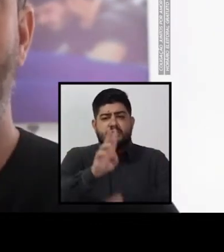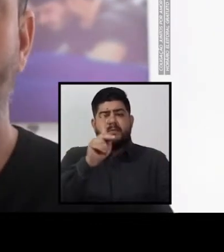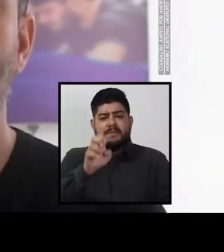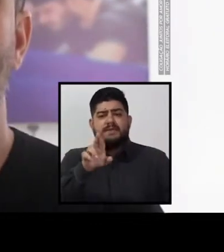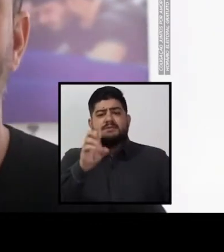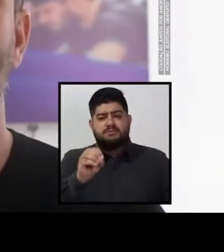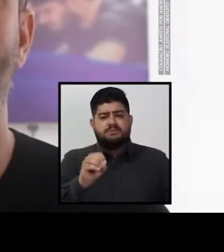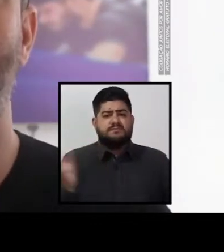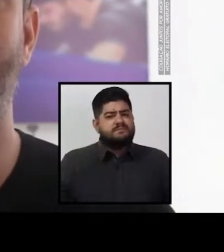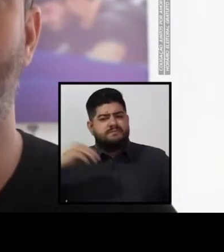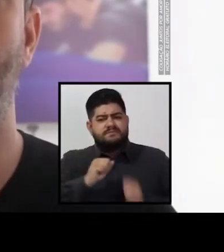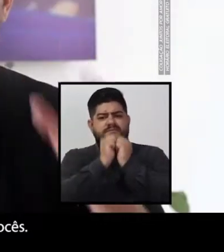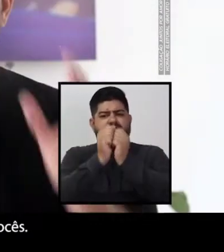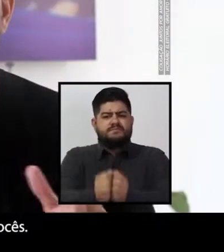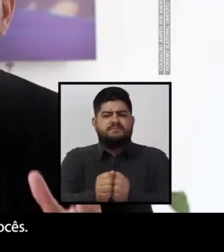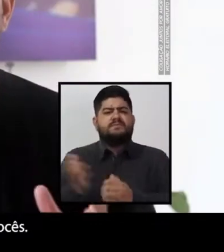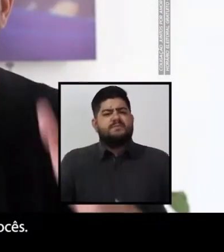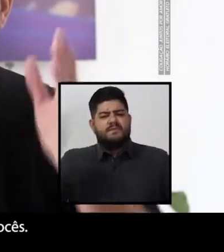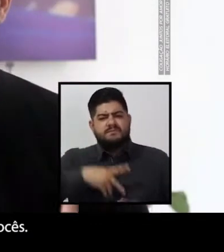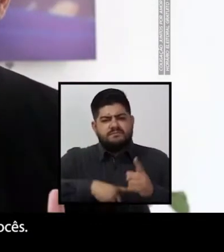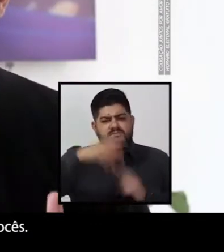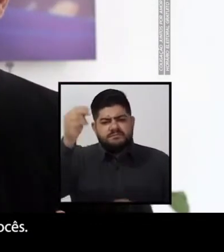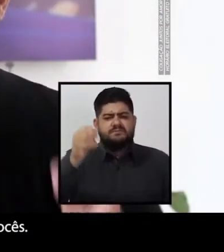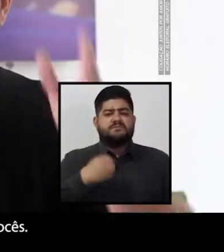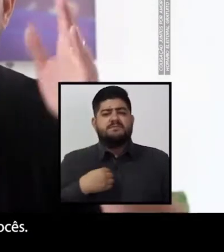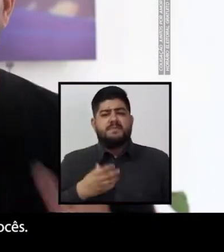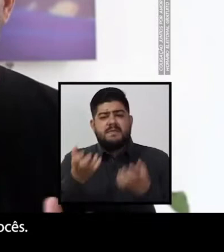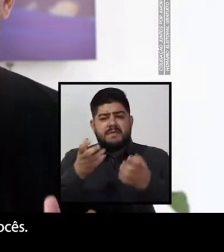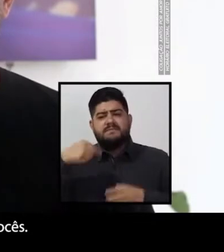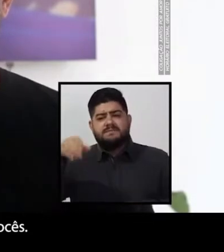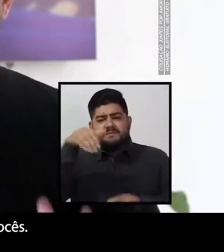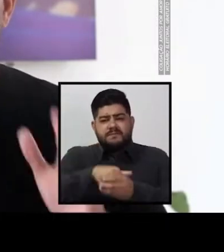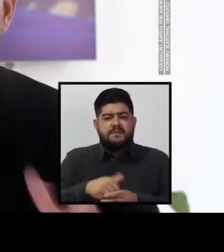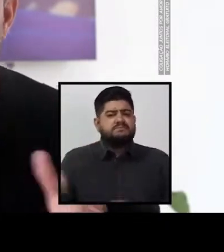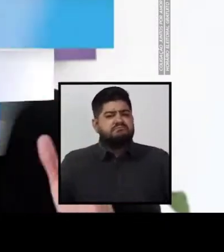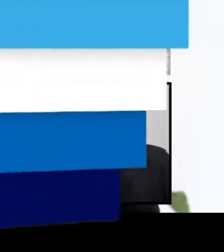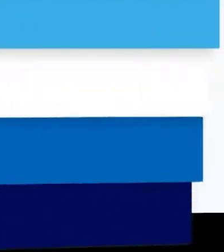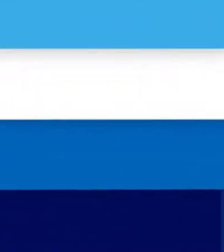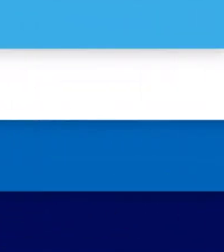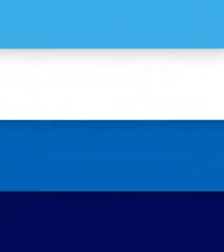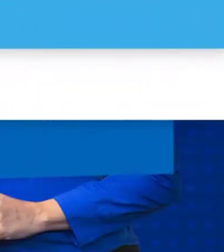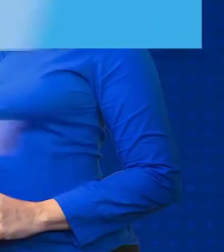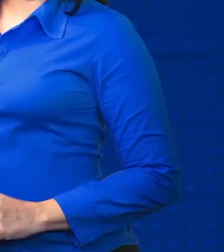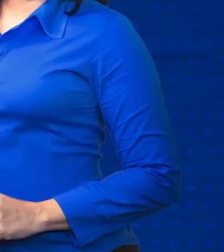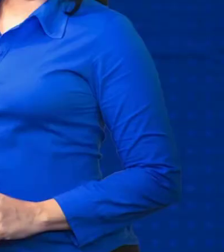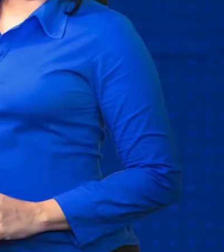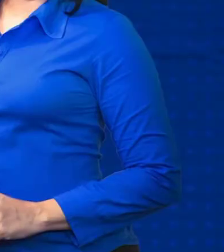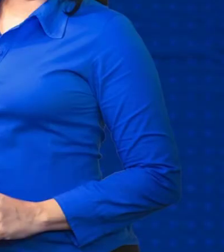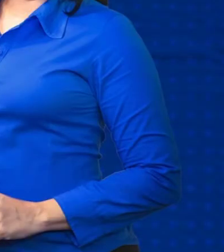Lopes e Dr. Pedro Mancebo. Vamos juntos, vamos para a vitória. Conto com vocês. Vamos que vamos!